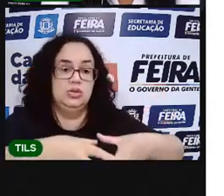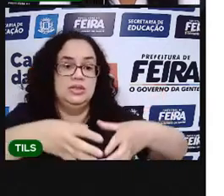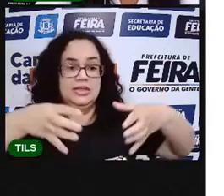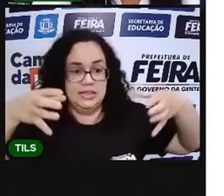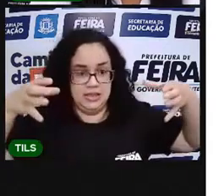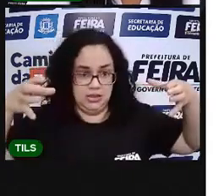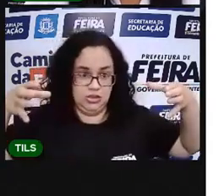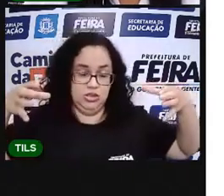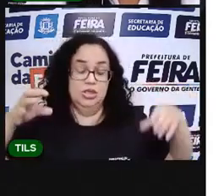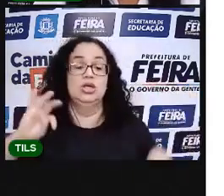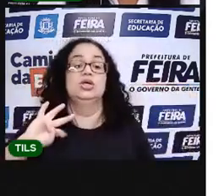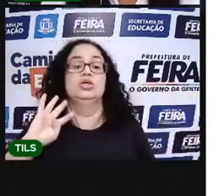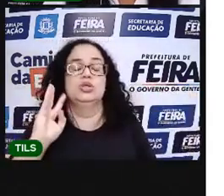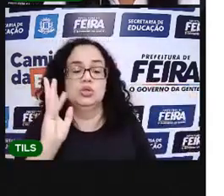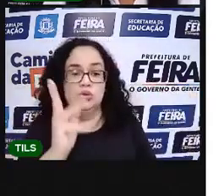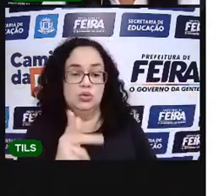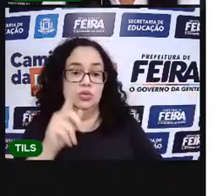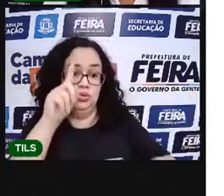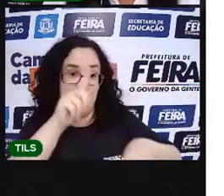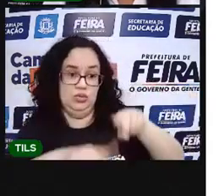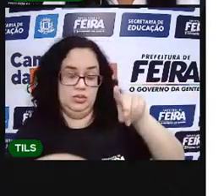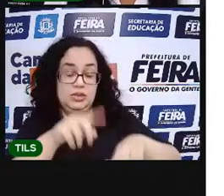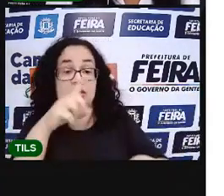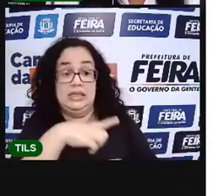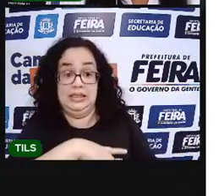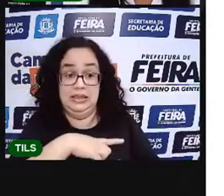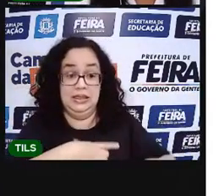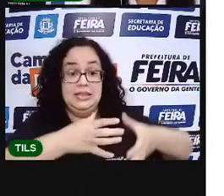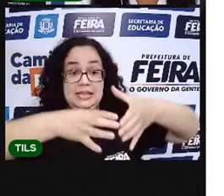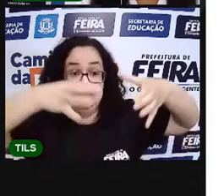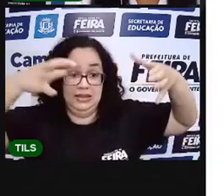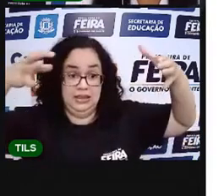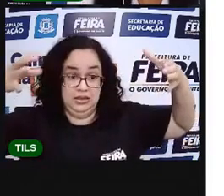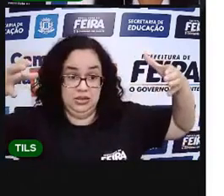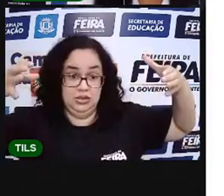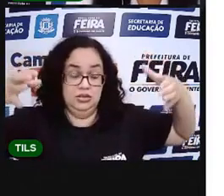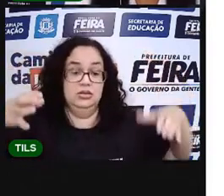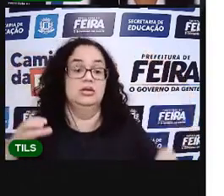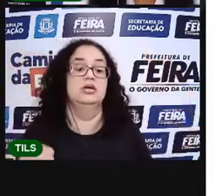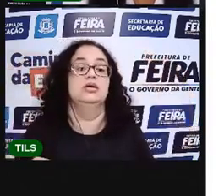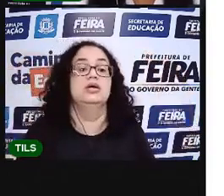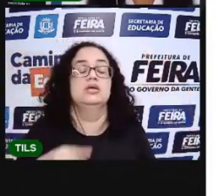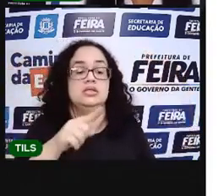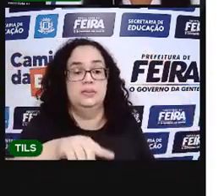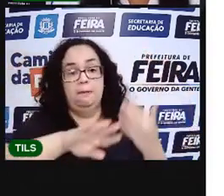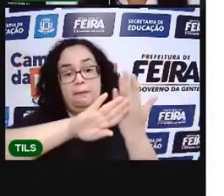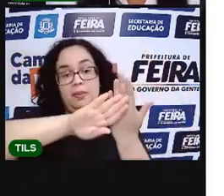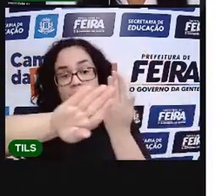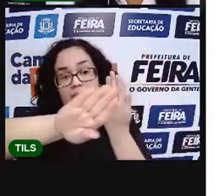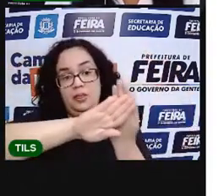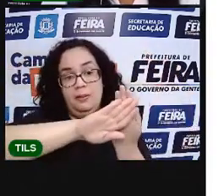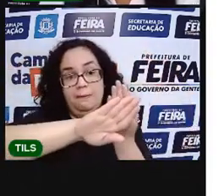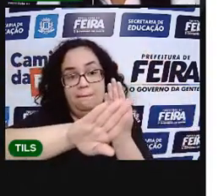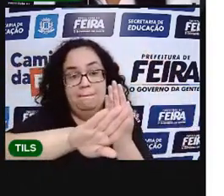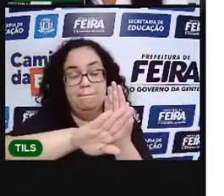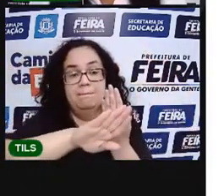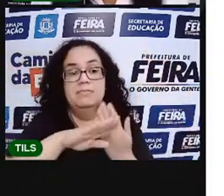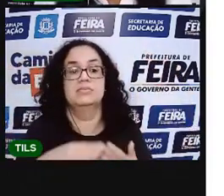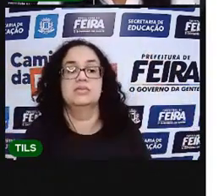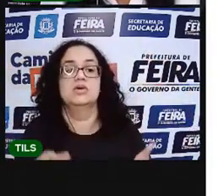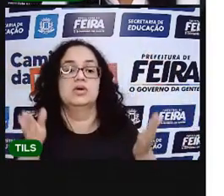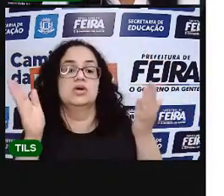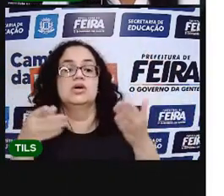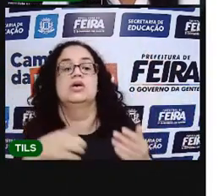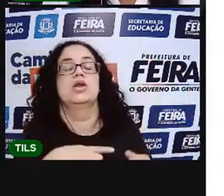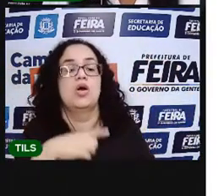Você vai pegar todos os objetos que você tem aí, grandes, e vai colocar ali separado. Agora eu só